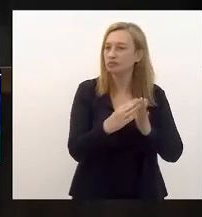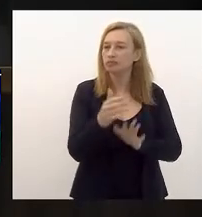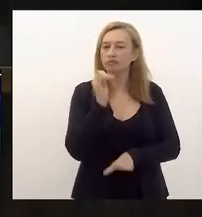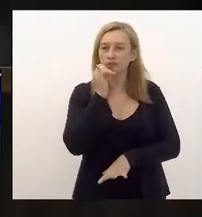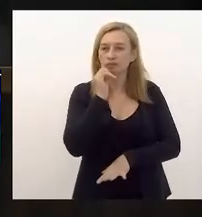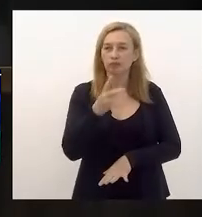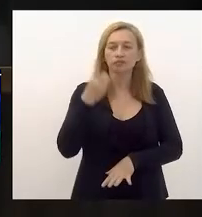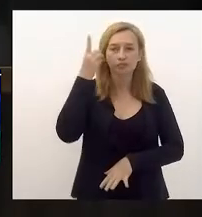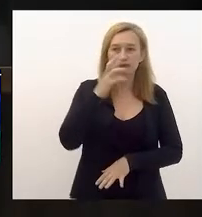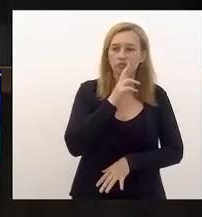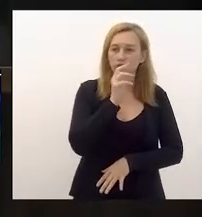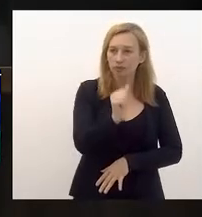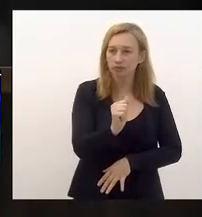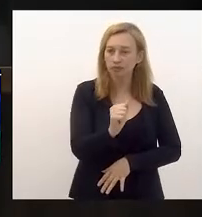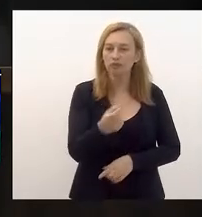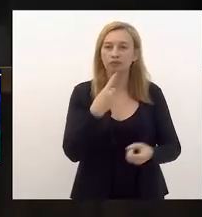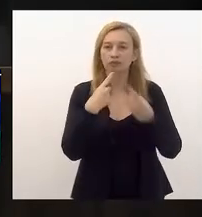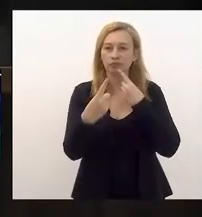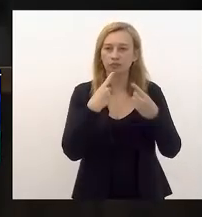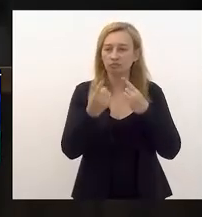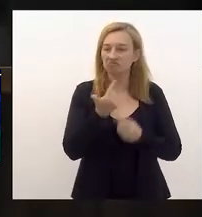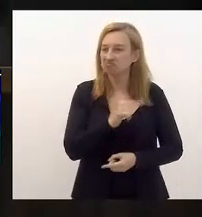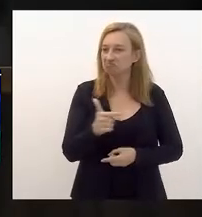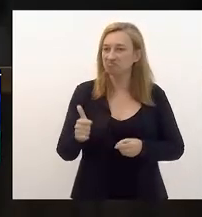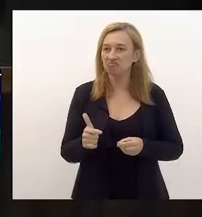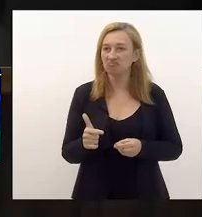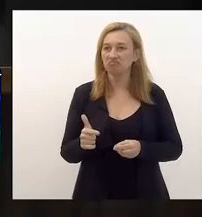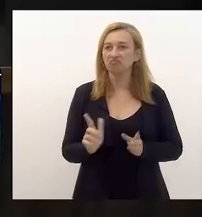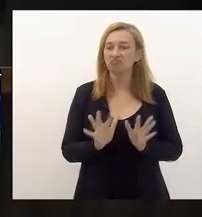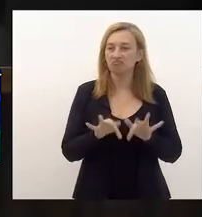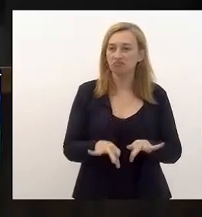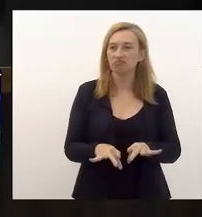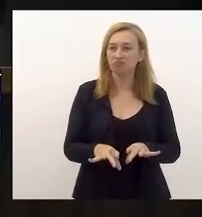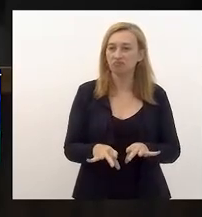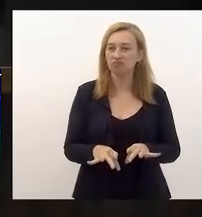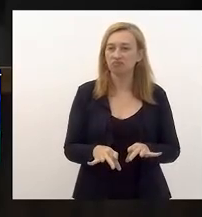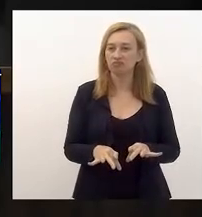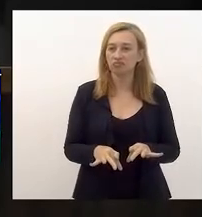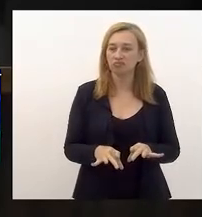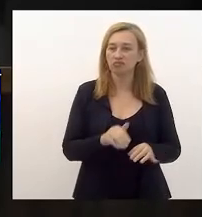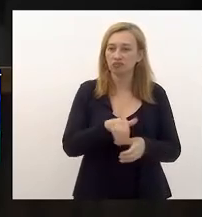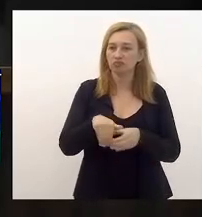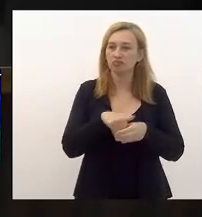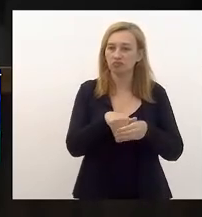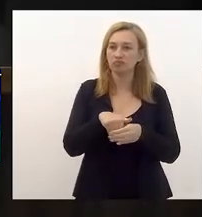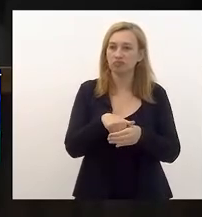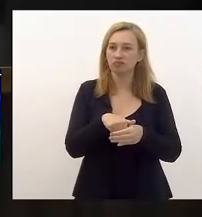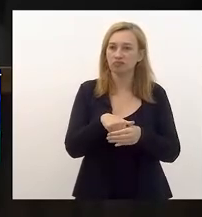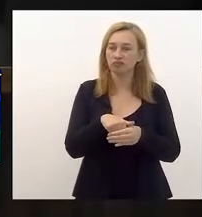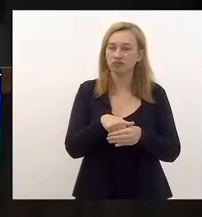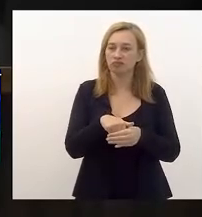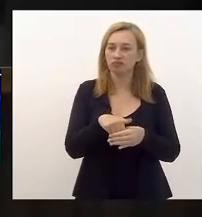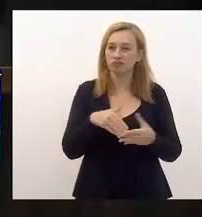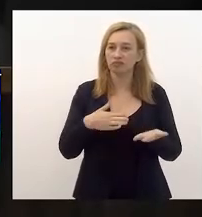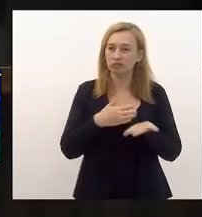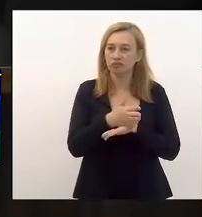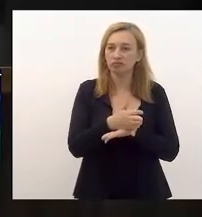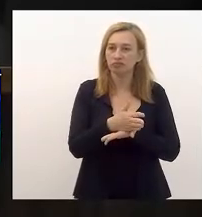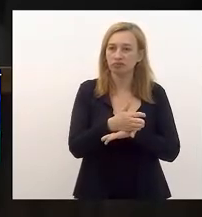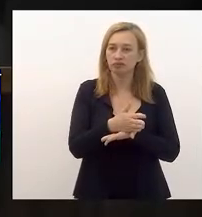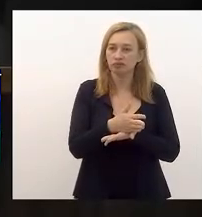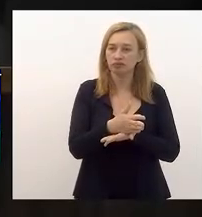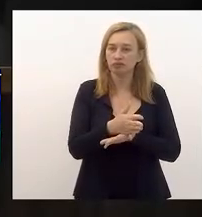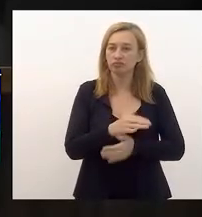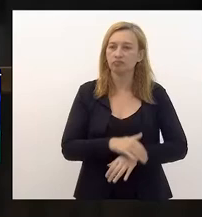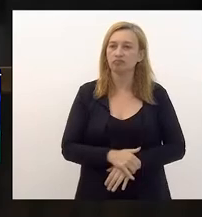relator deputado Rodrigo Amorim. Em discussão, não havendo quem queira discutir, encerra a discussão. Em votação, os senhores que aprovam, permaneçam como estão aprovados. Vai